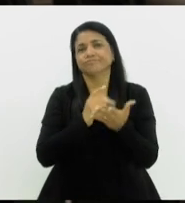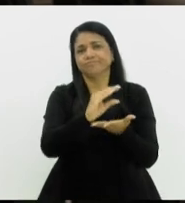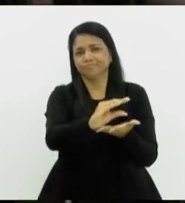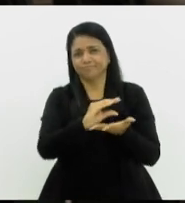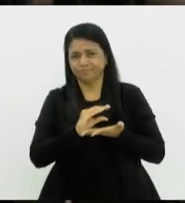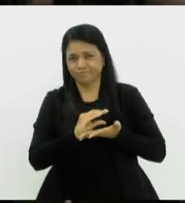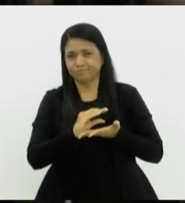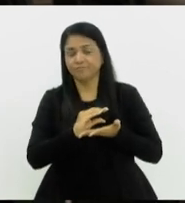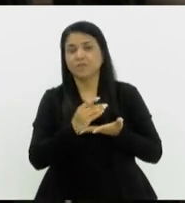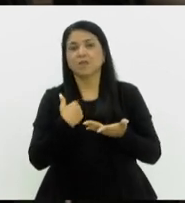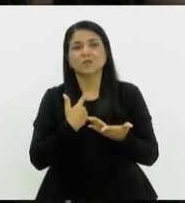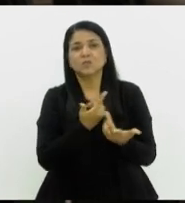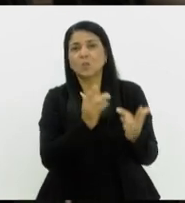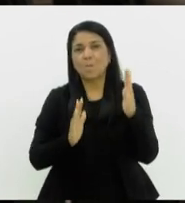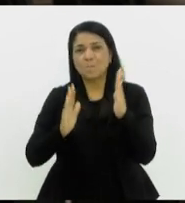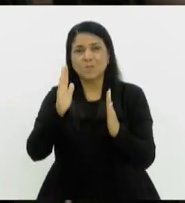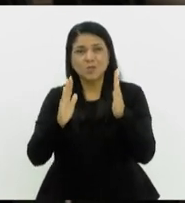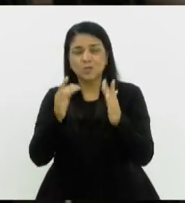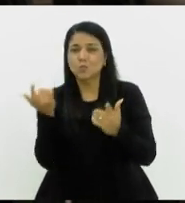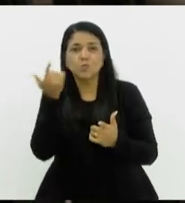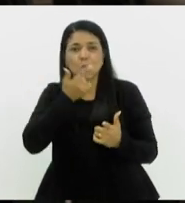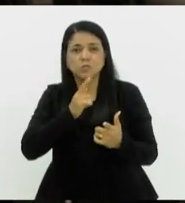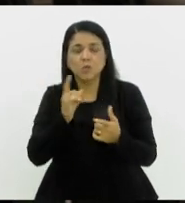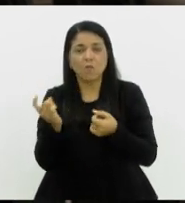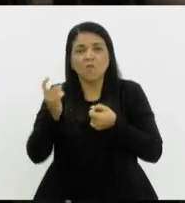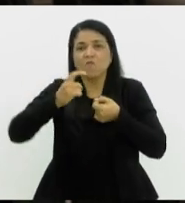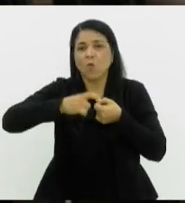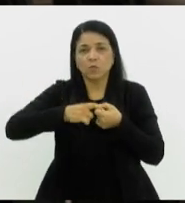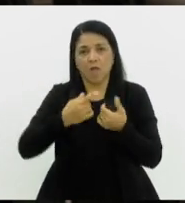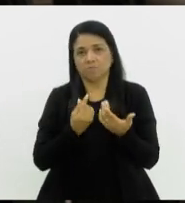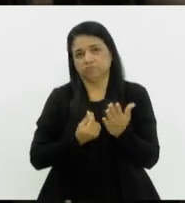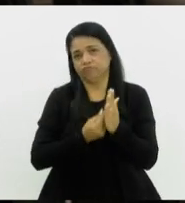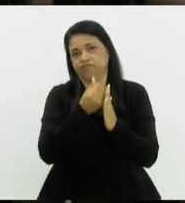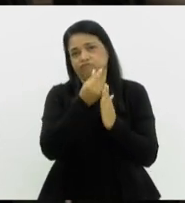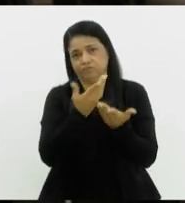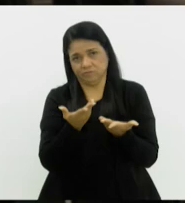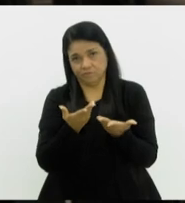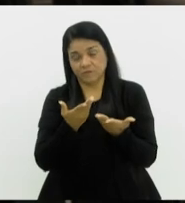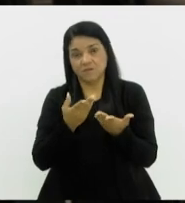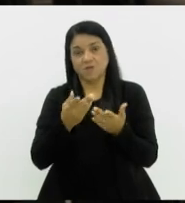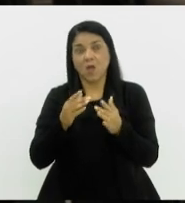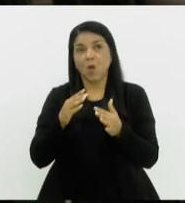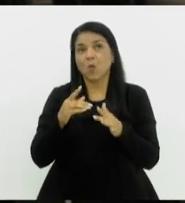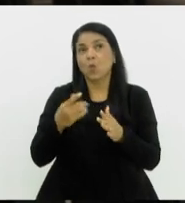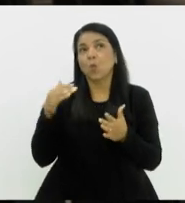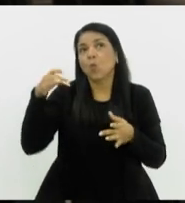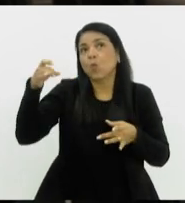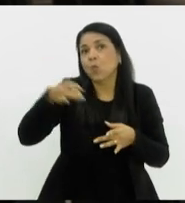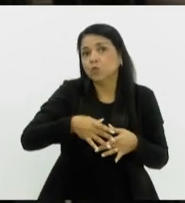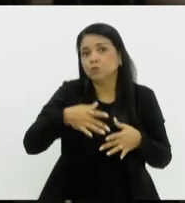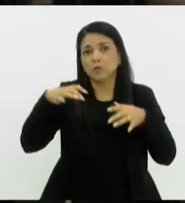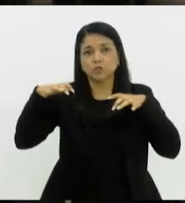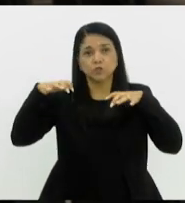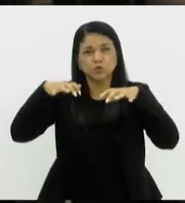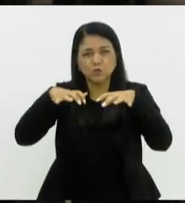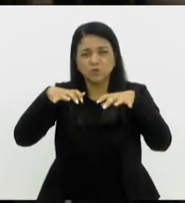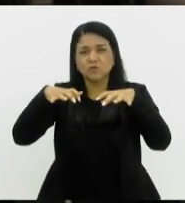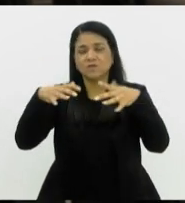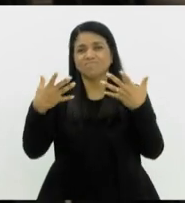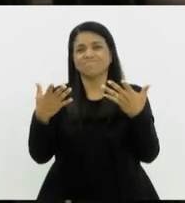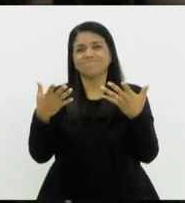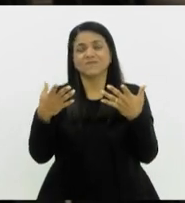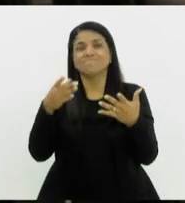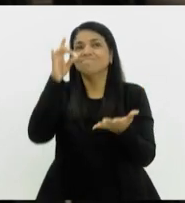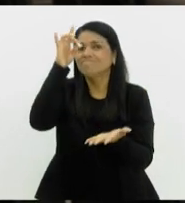período de recuperação nesse ano e foi antes dessa última chuva. Então, essa última chuva consolidou,